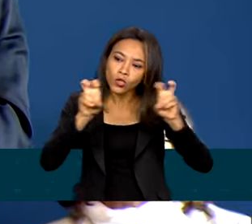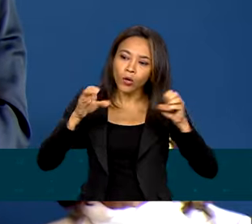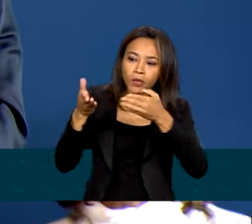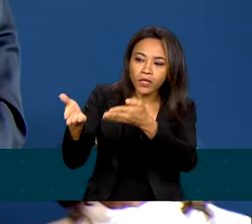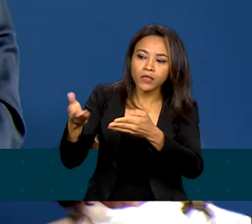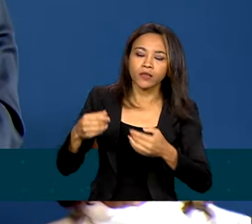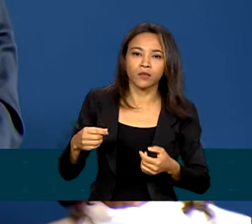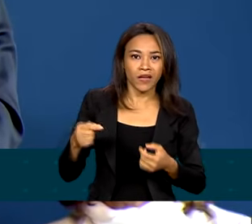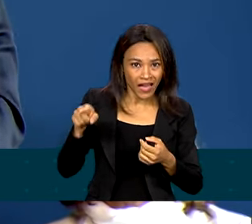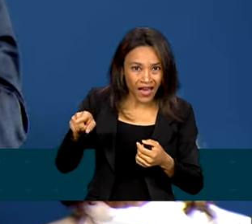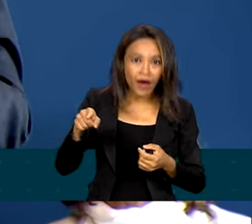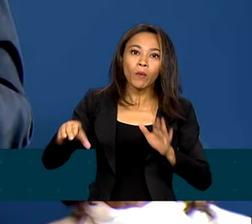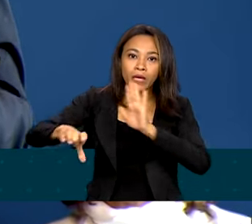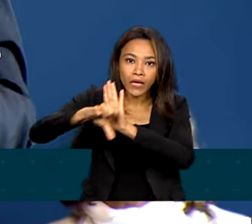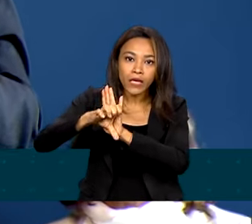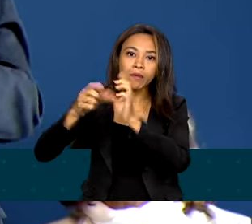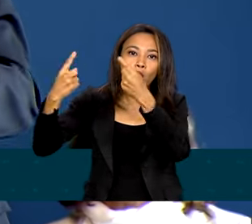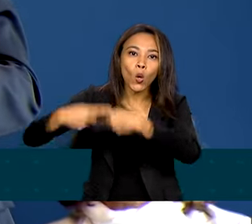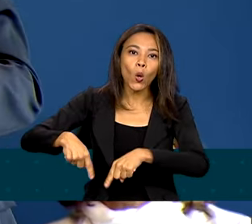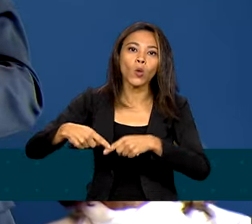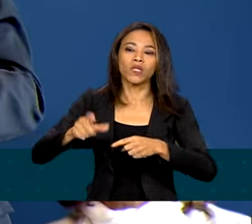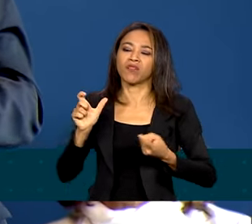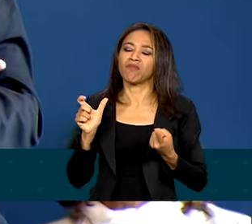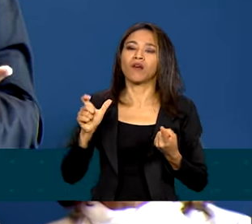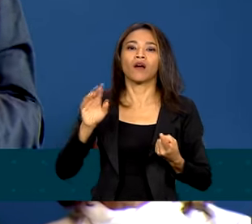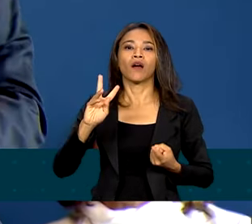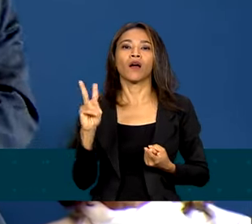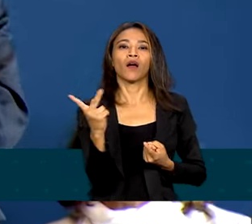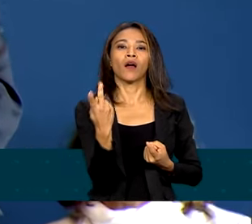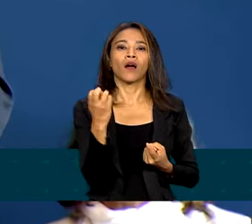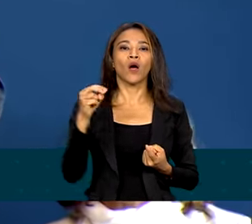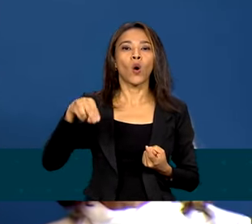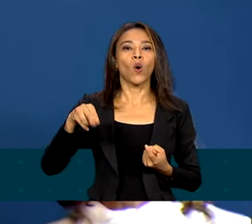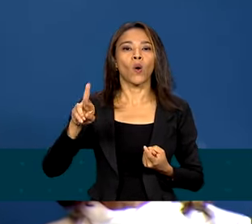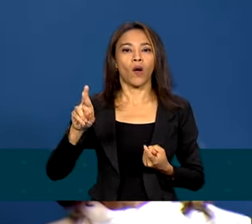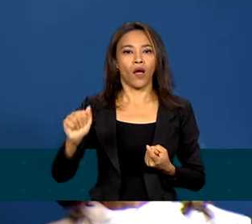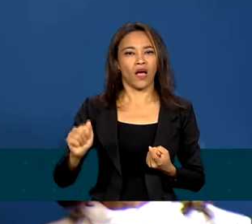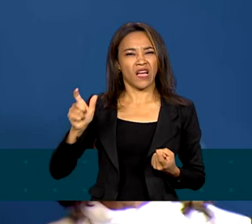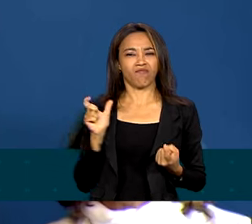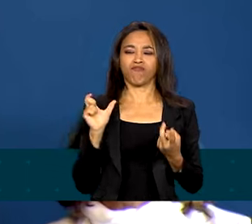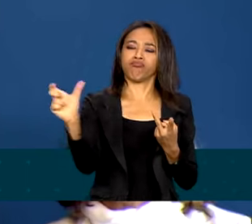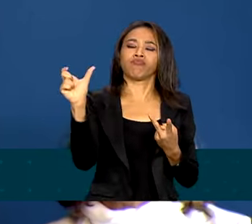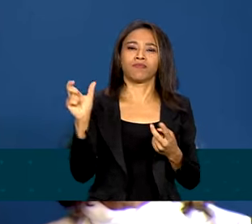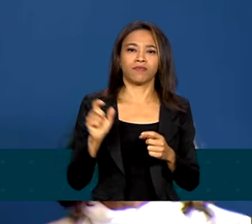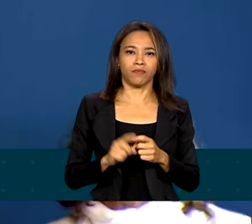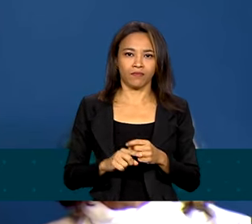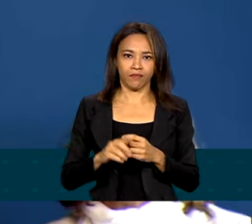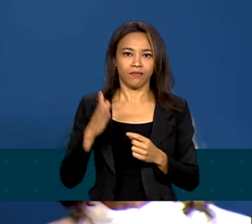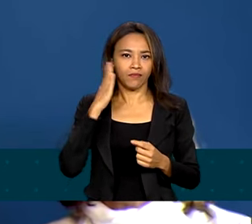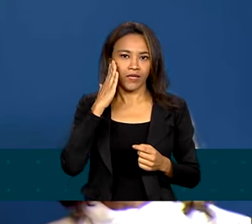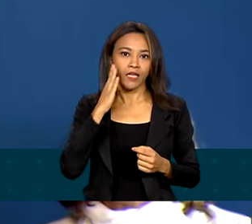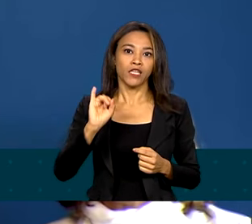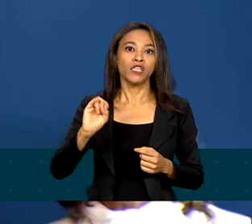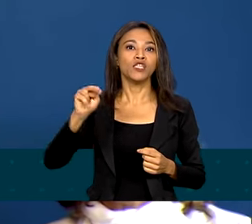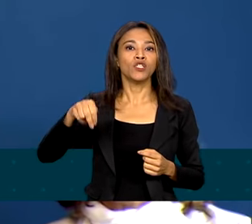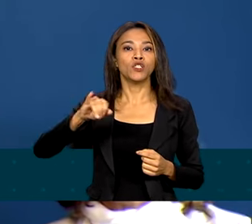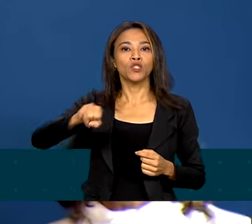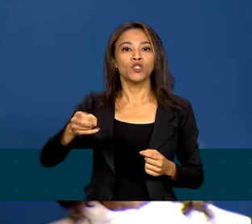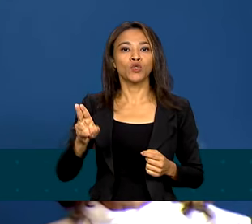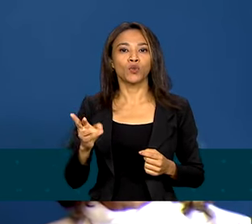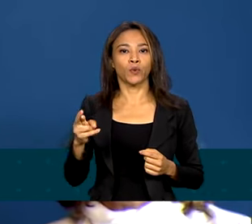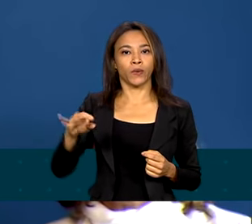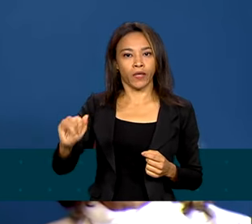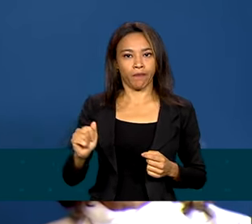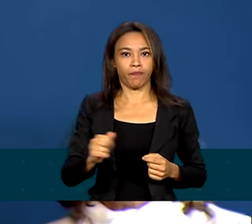contra a honra, calúnia, difamação, injúria. A doutora Marilda, que nos assessora aqui no Ministério, tinha me